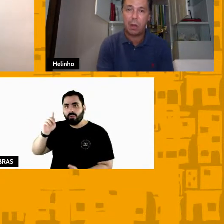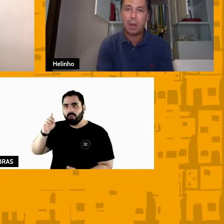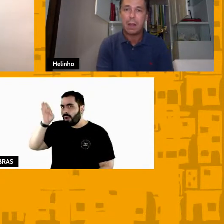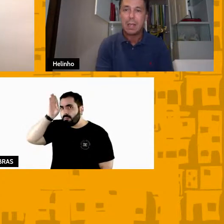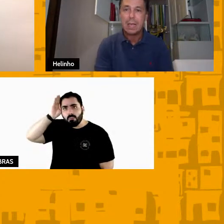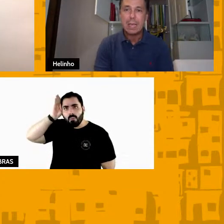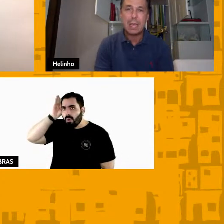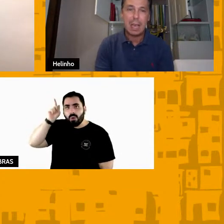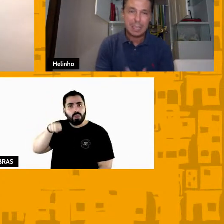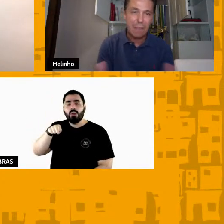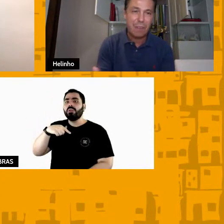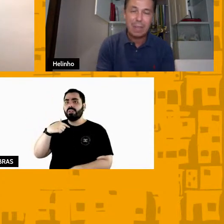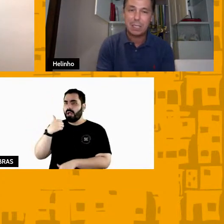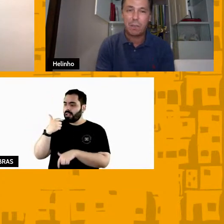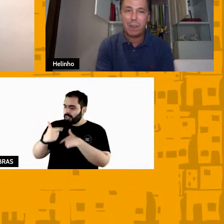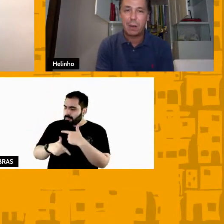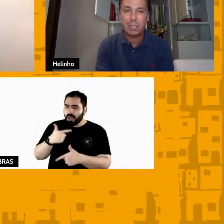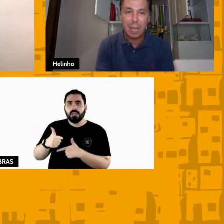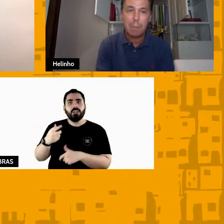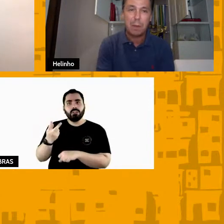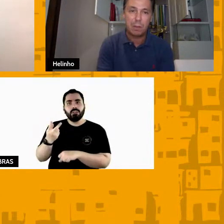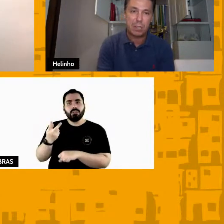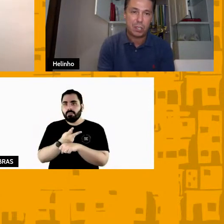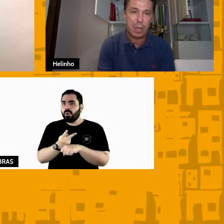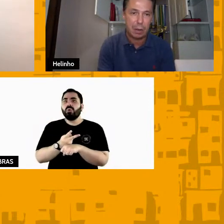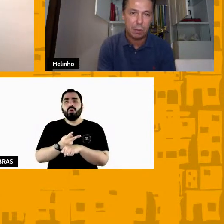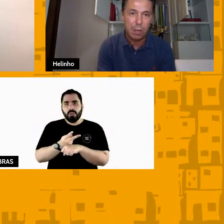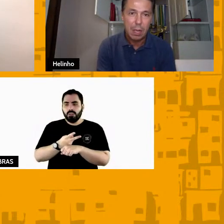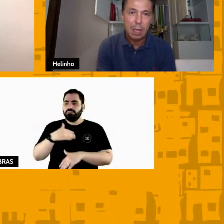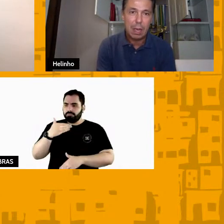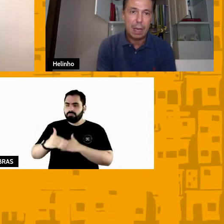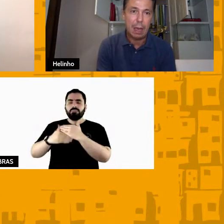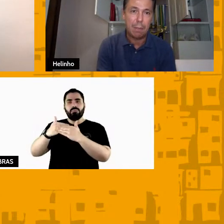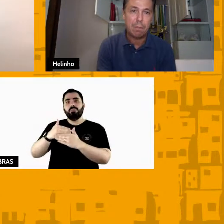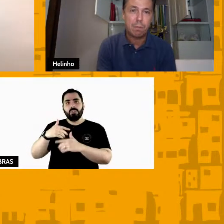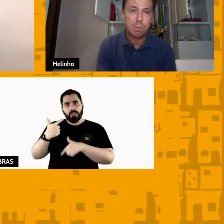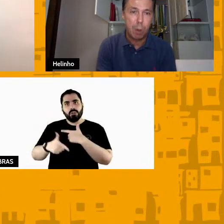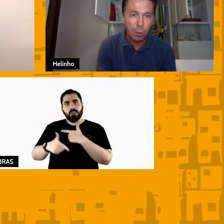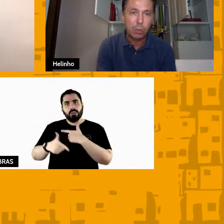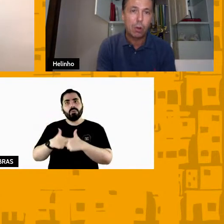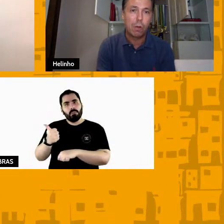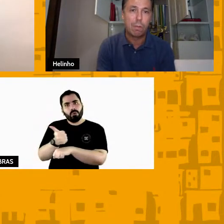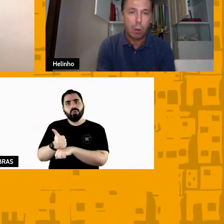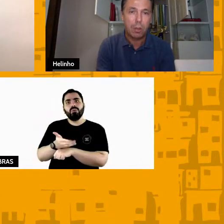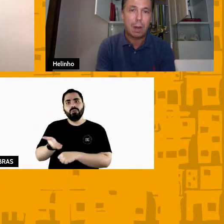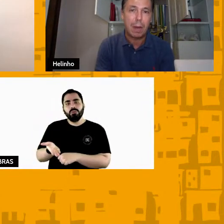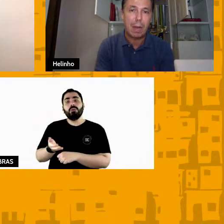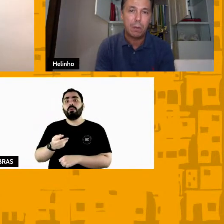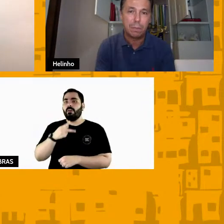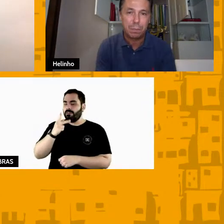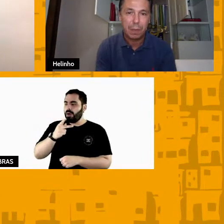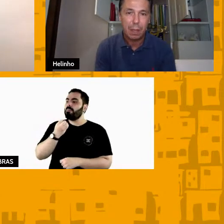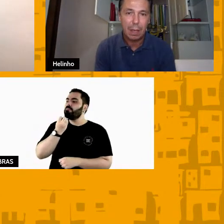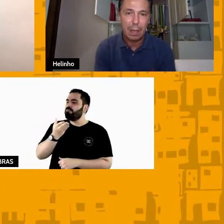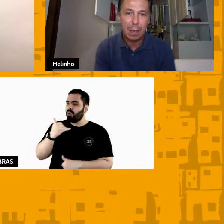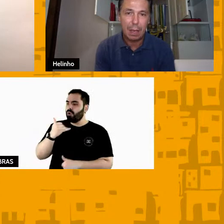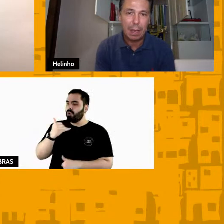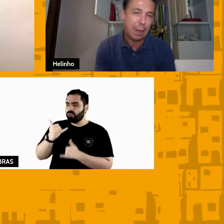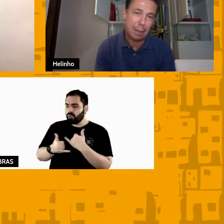buscando o melhor e essa é a frase que eu falo sempre no vestiário bom jogo bom trabalho